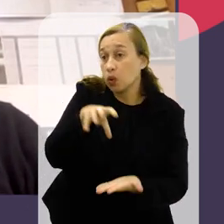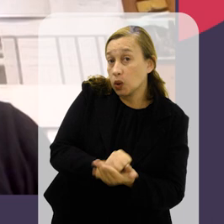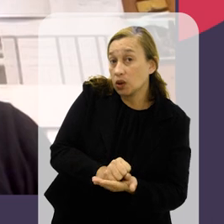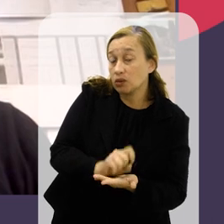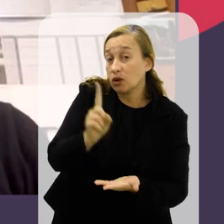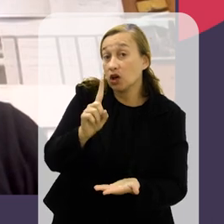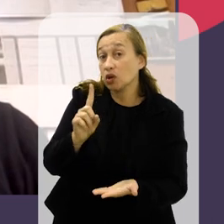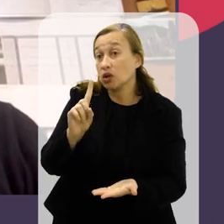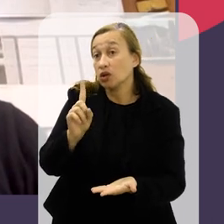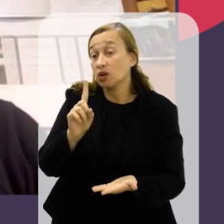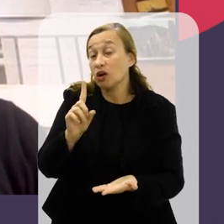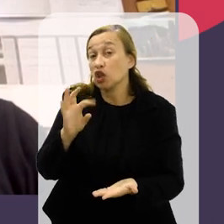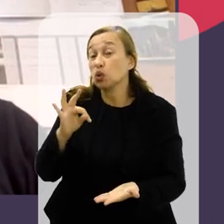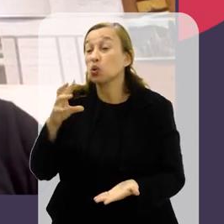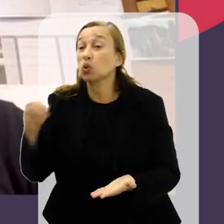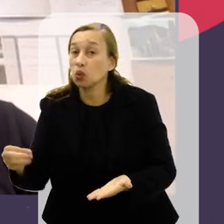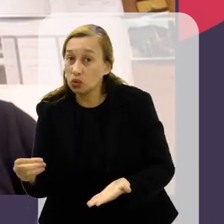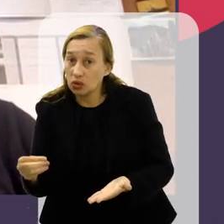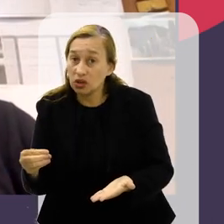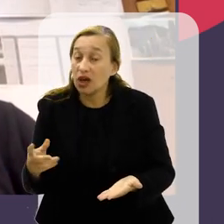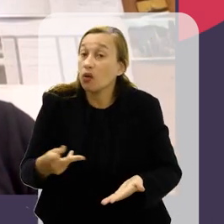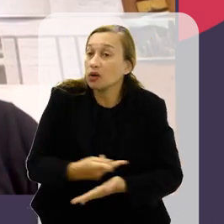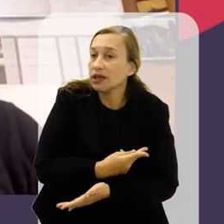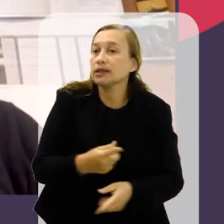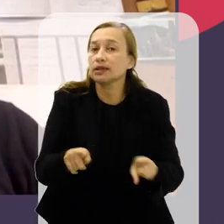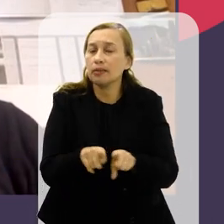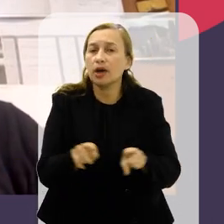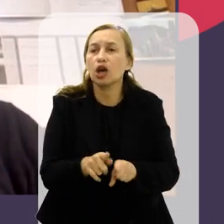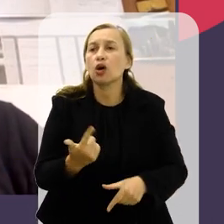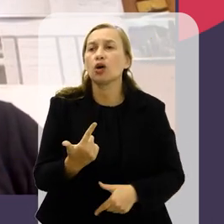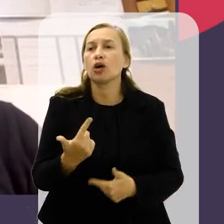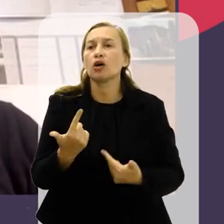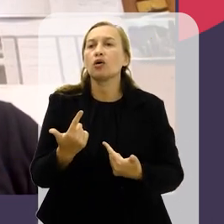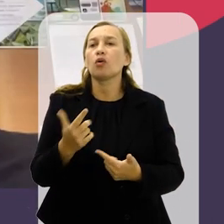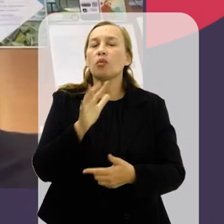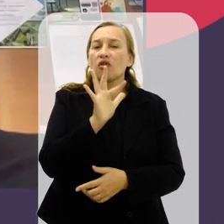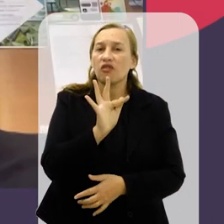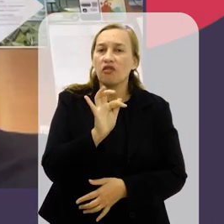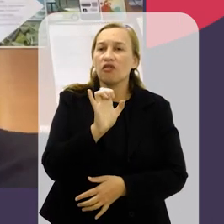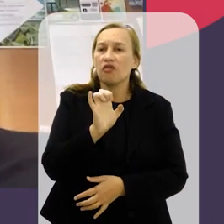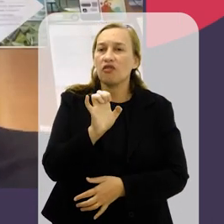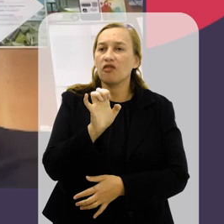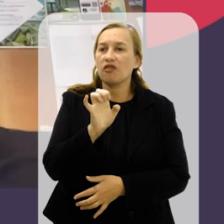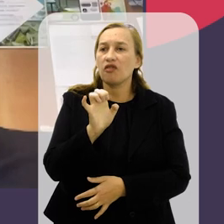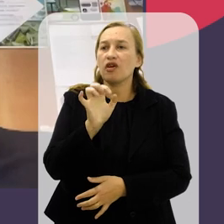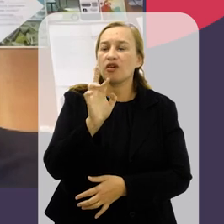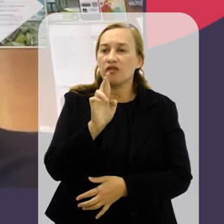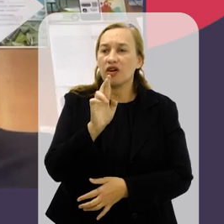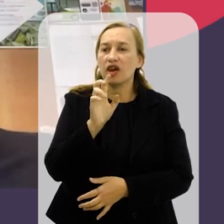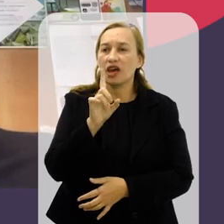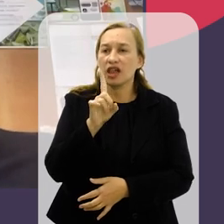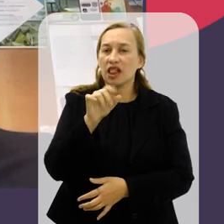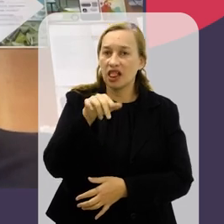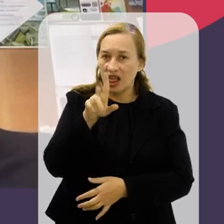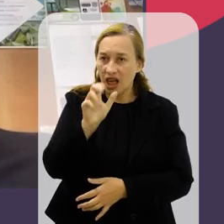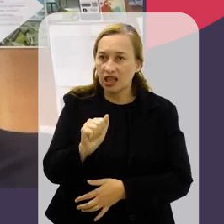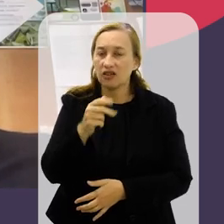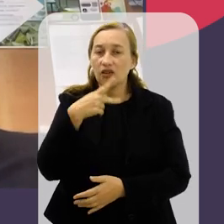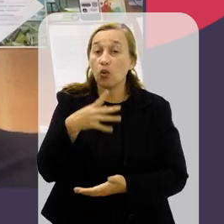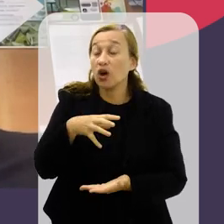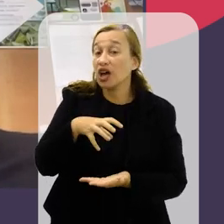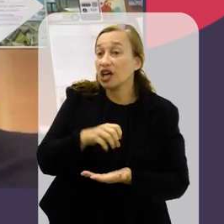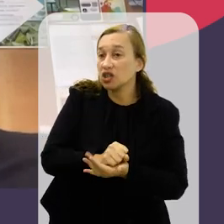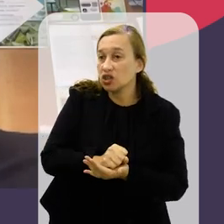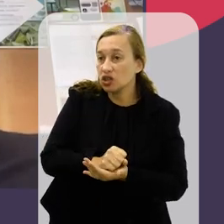necessariamente todos os que ocorrem e há também, como Fernanda colocou, questões de